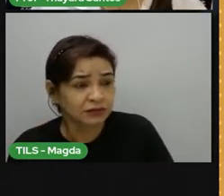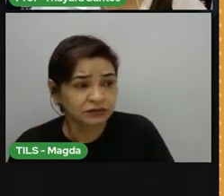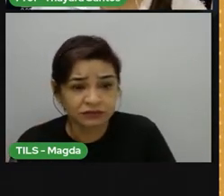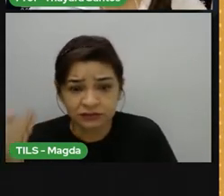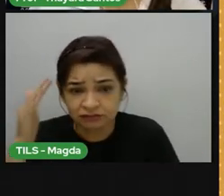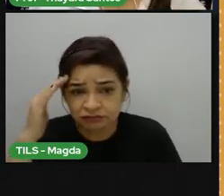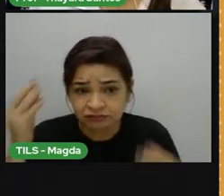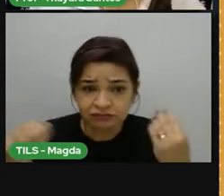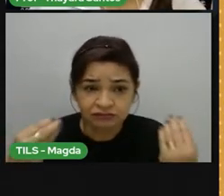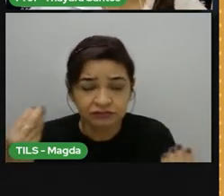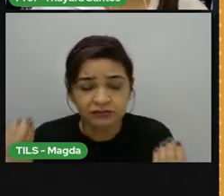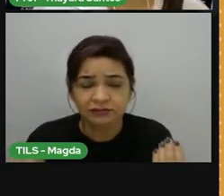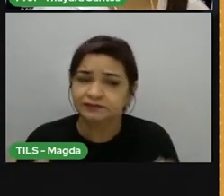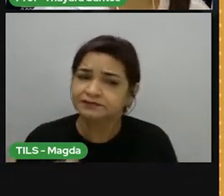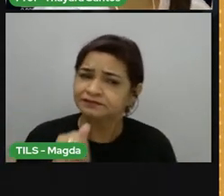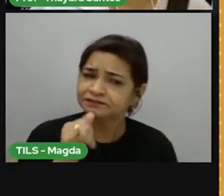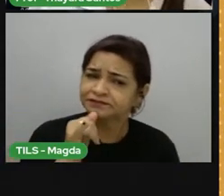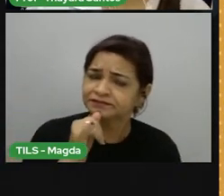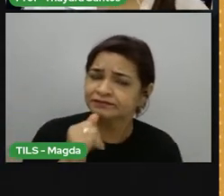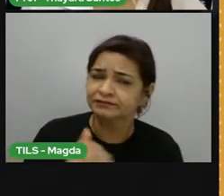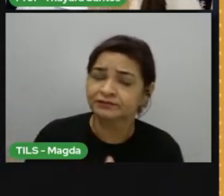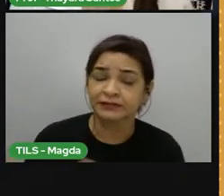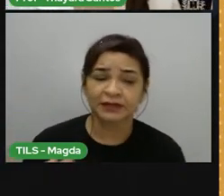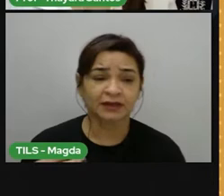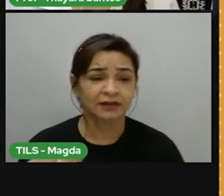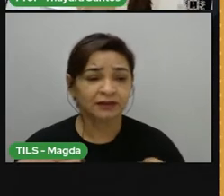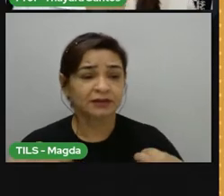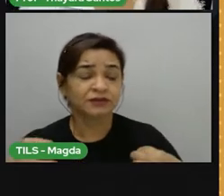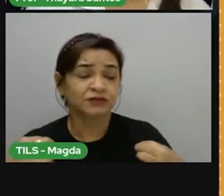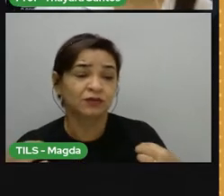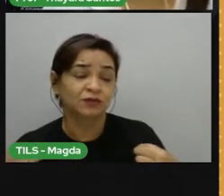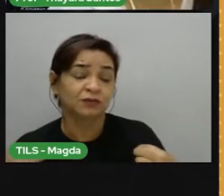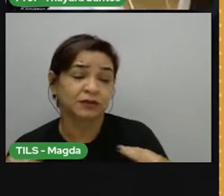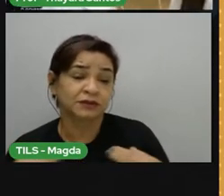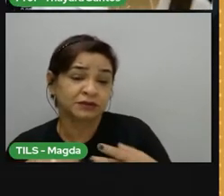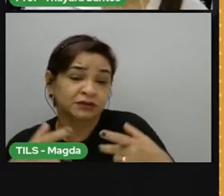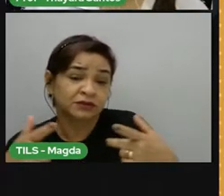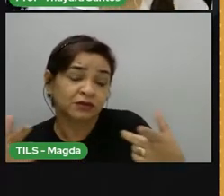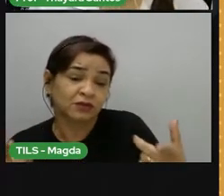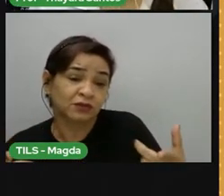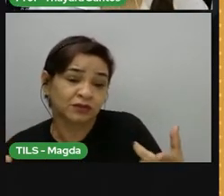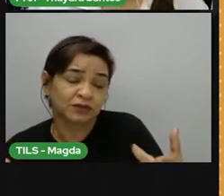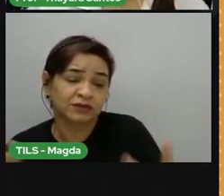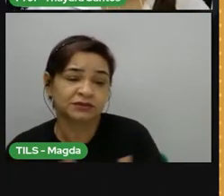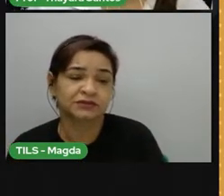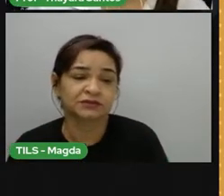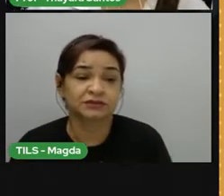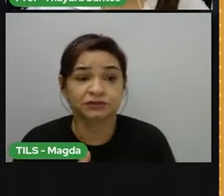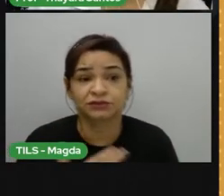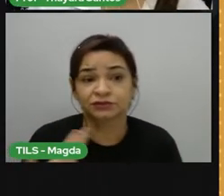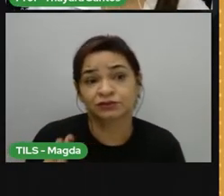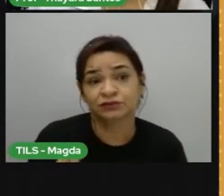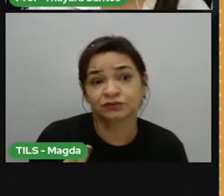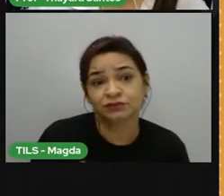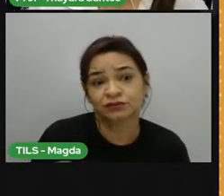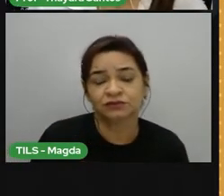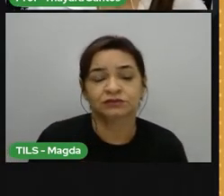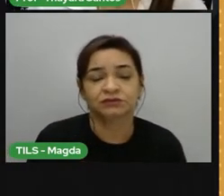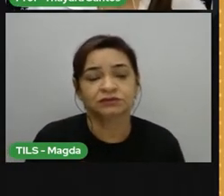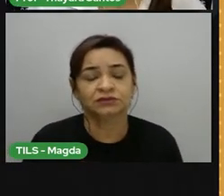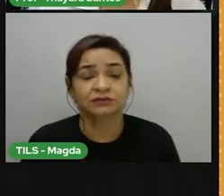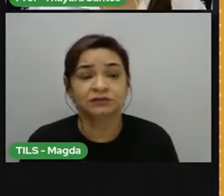muitas vezes. Por exemplo, as vestimentas e os acessórios que a gente usa em determinada época do ano. Dependem muito do